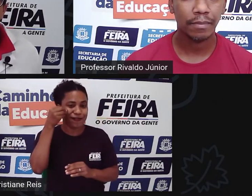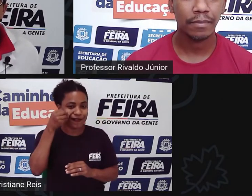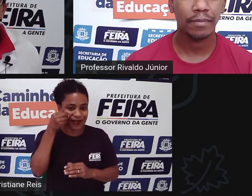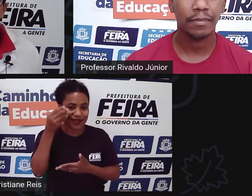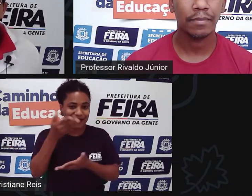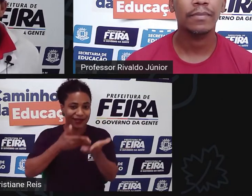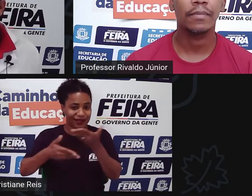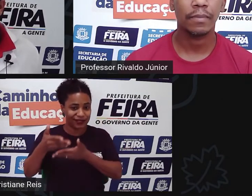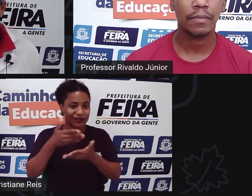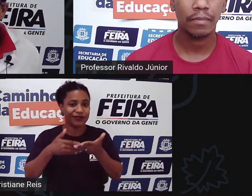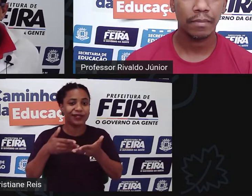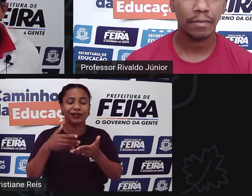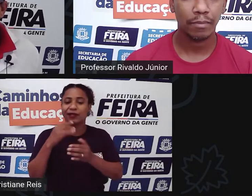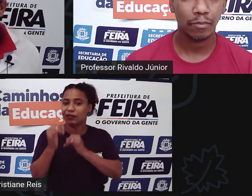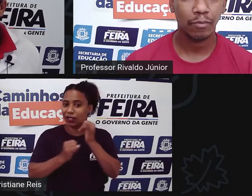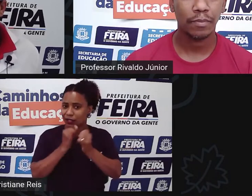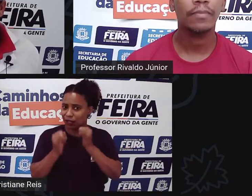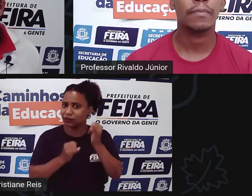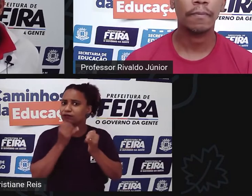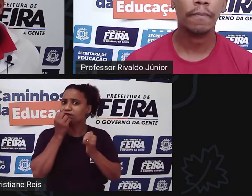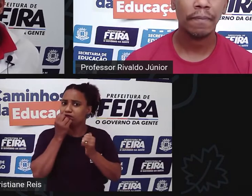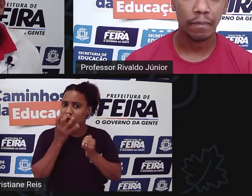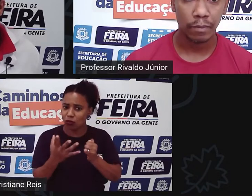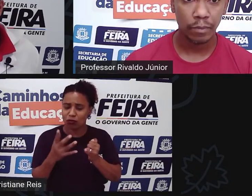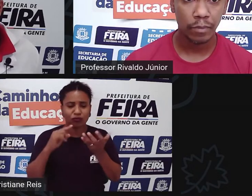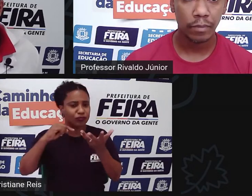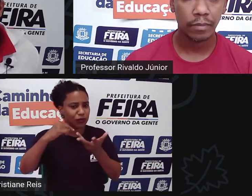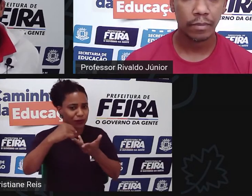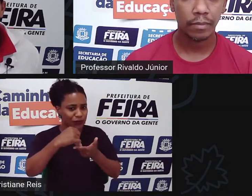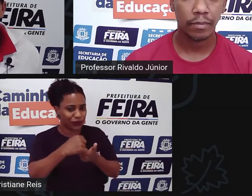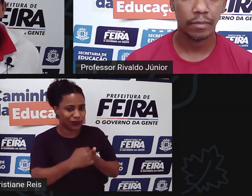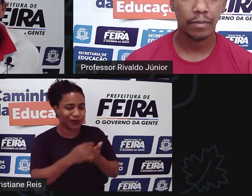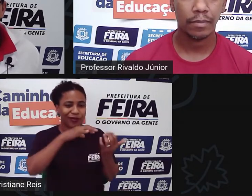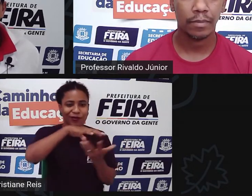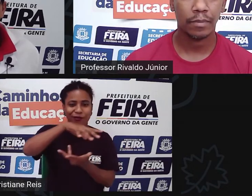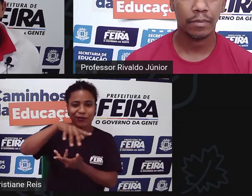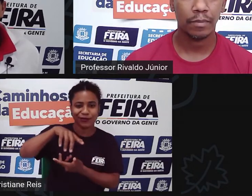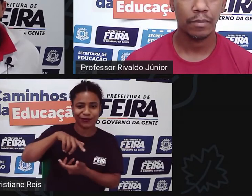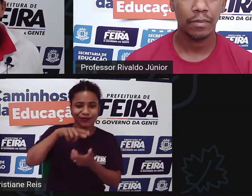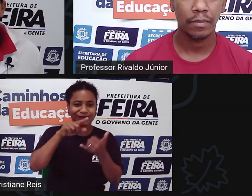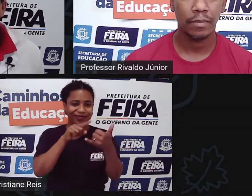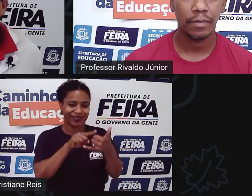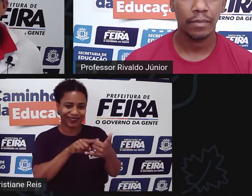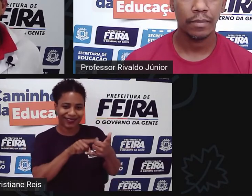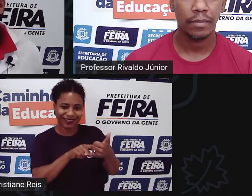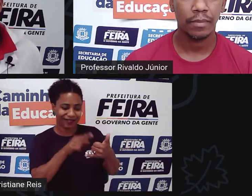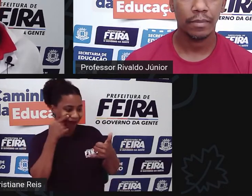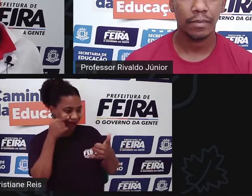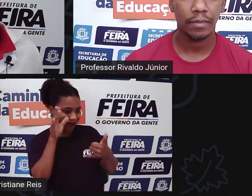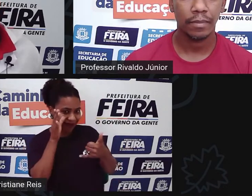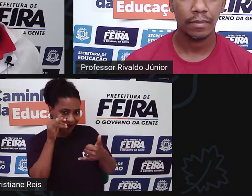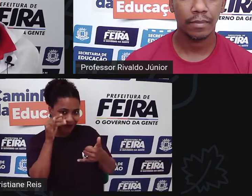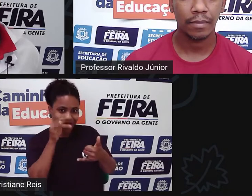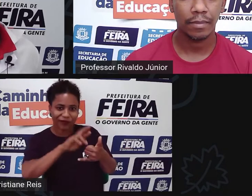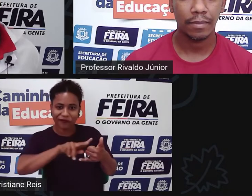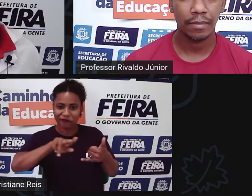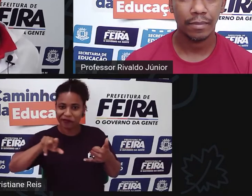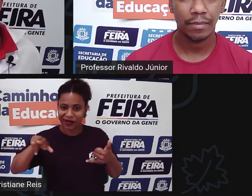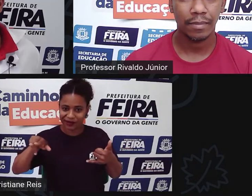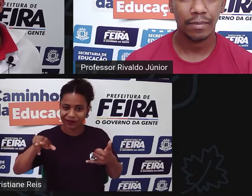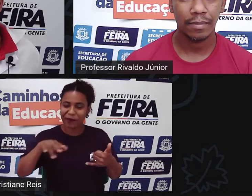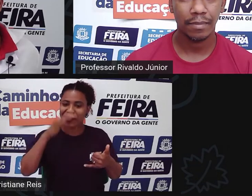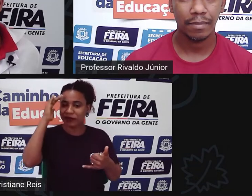internet é uma coisa muito boa é uma maravilha você tem um mundo na palma da mão mas a gente acaba que vira um pouco de